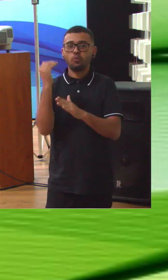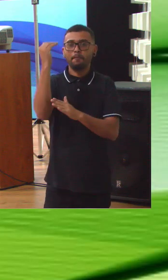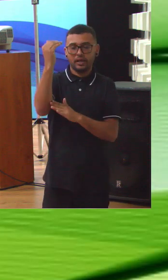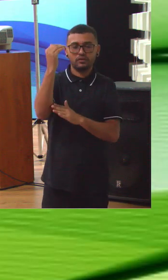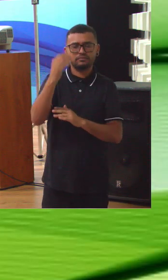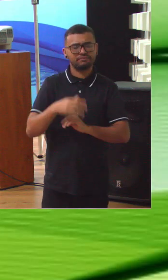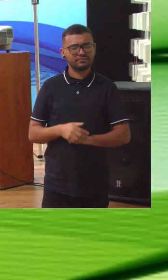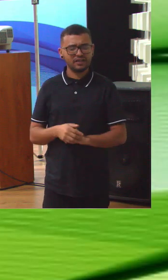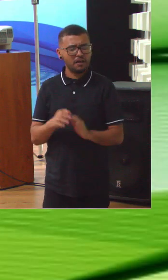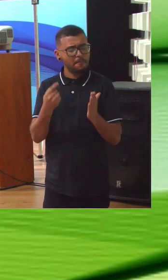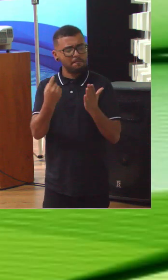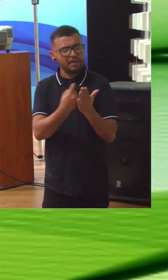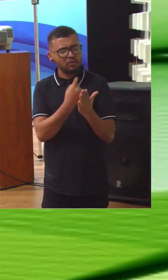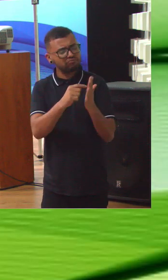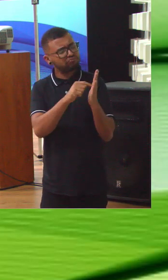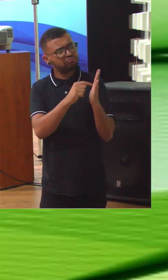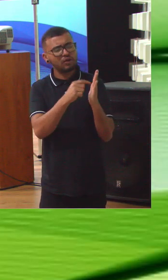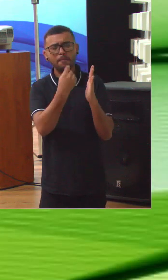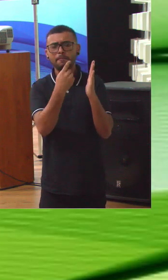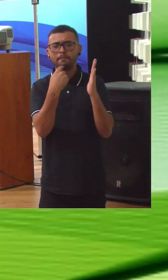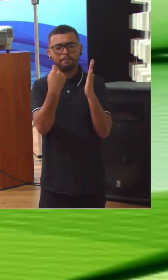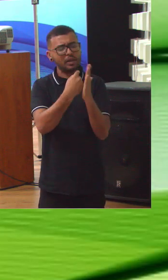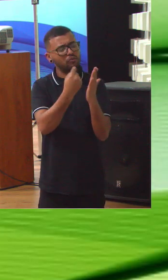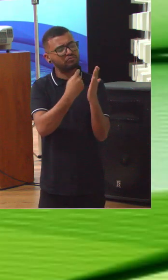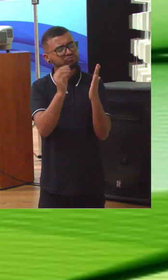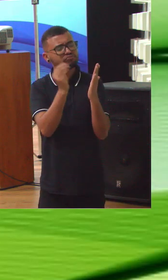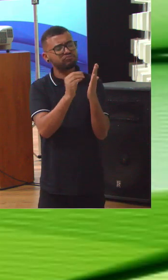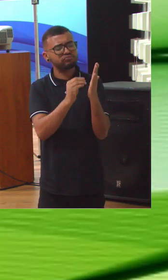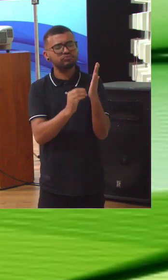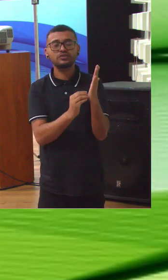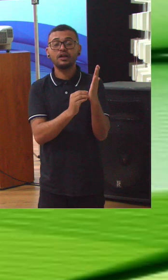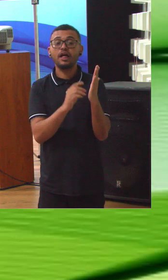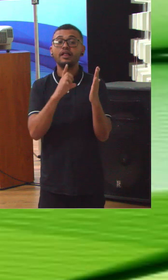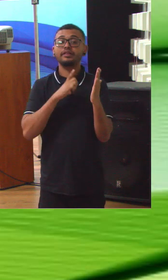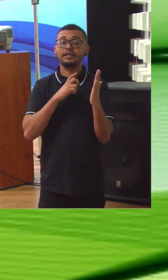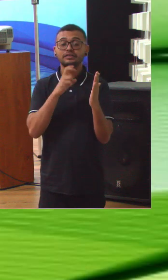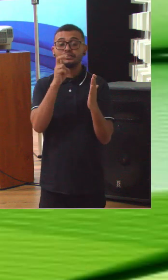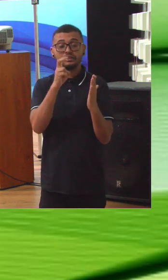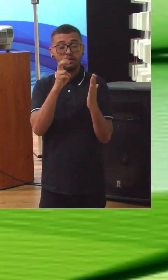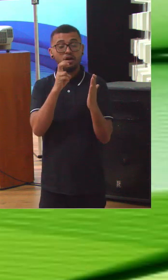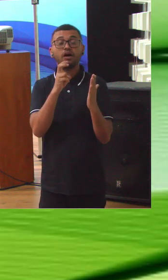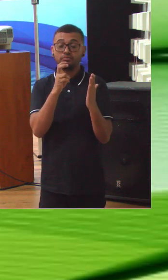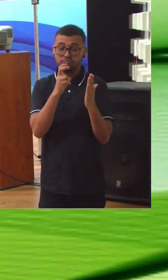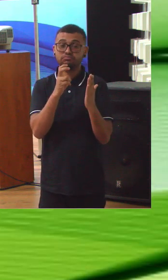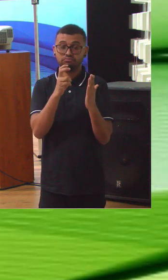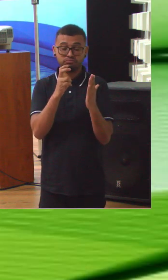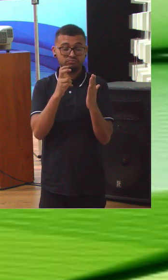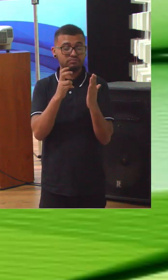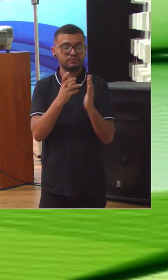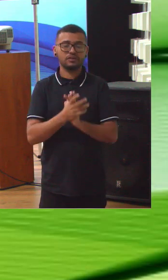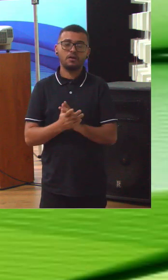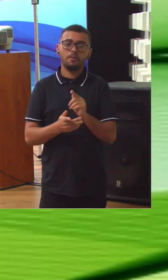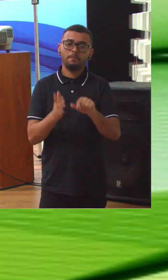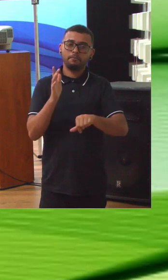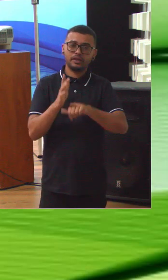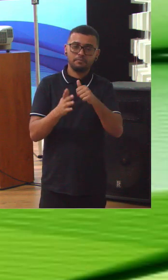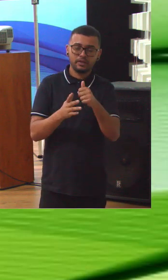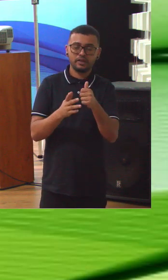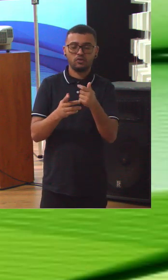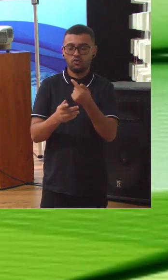O que é que tem dentro desse questionário? Nós hoje temos essas cinco grandes dimensões. Nós falamos sobre governança